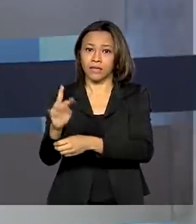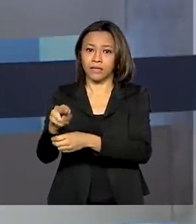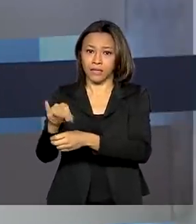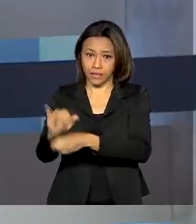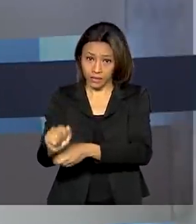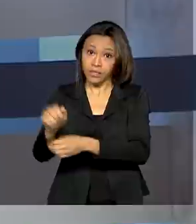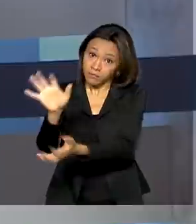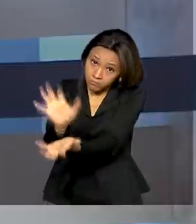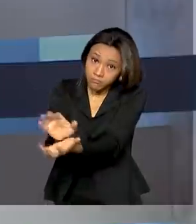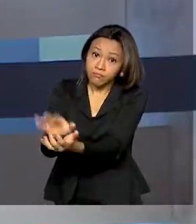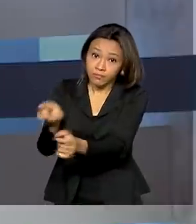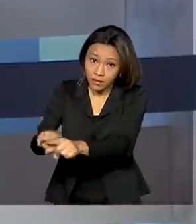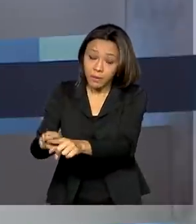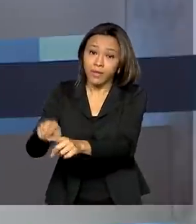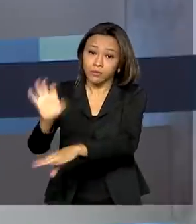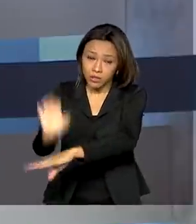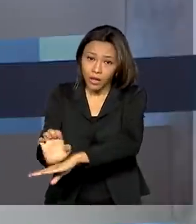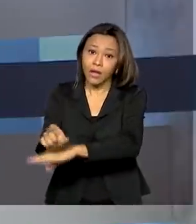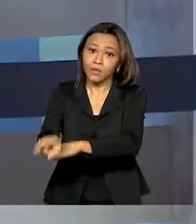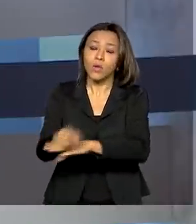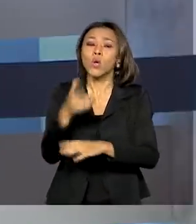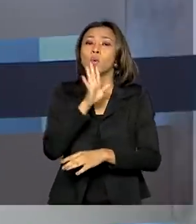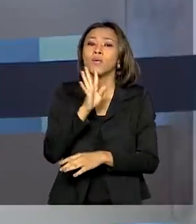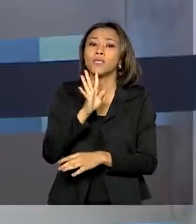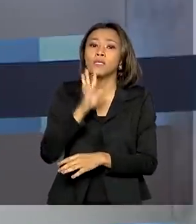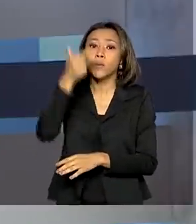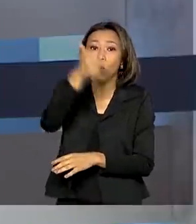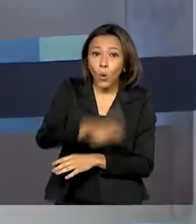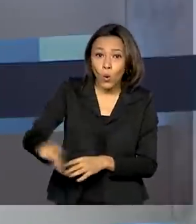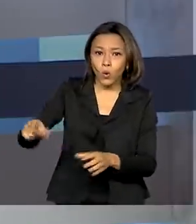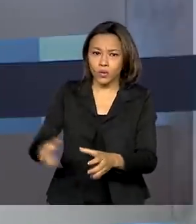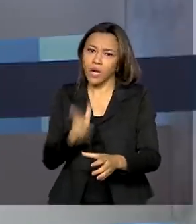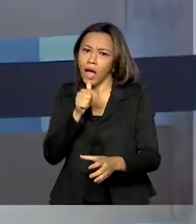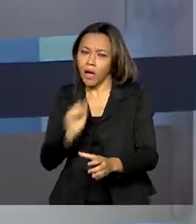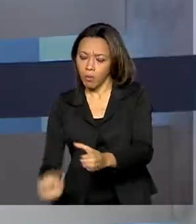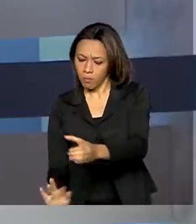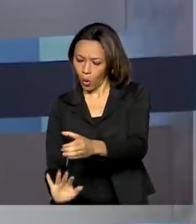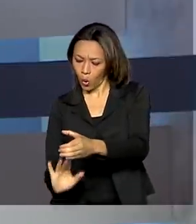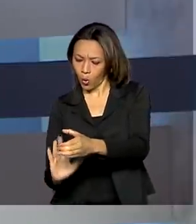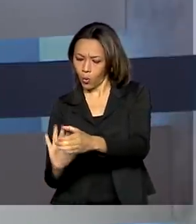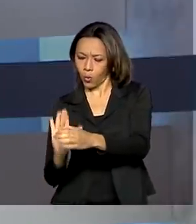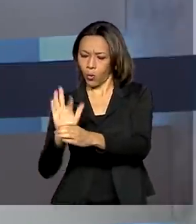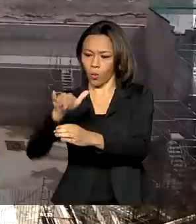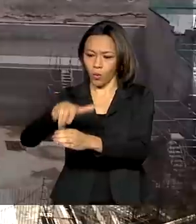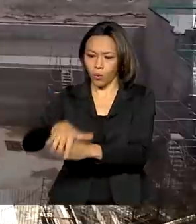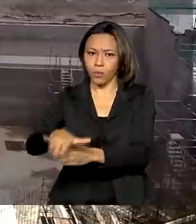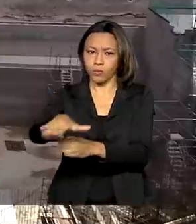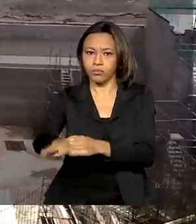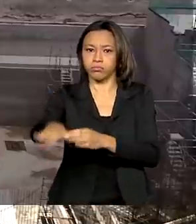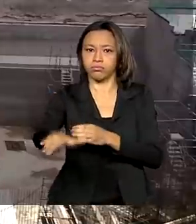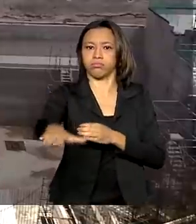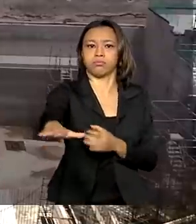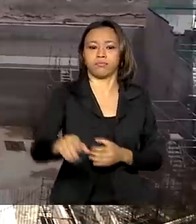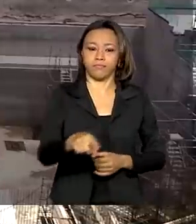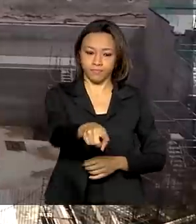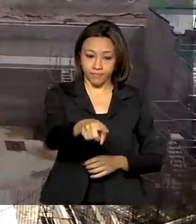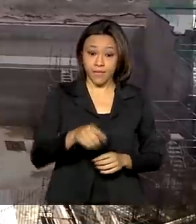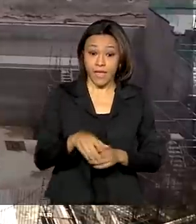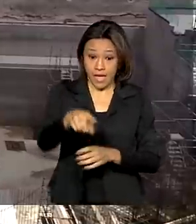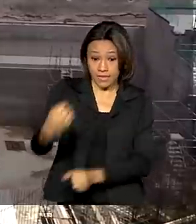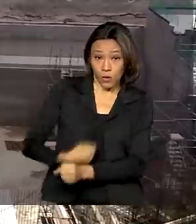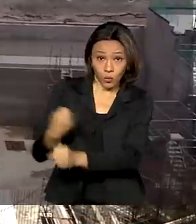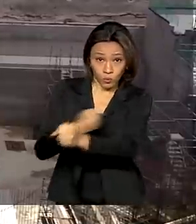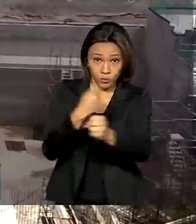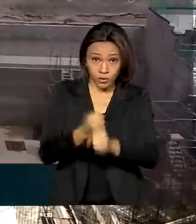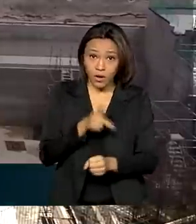conheceu mais uma estação de bombeamento do projeto de integração do Rio São Francisco. As obras da estação de